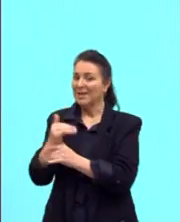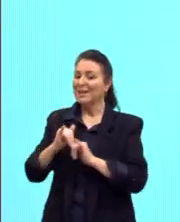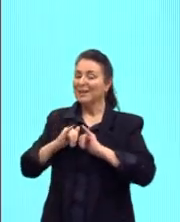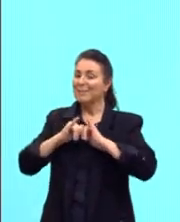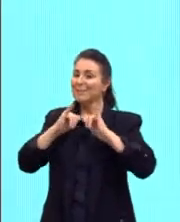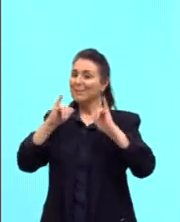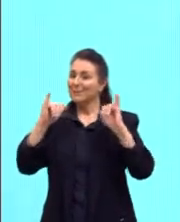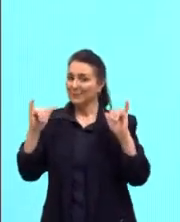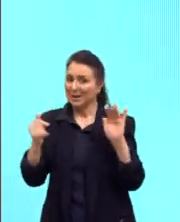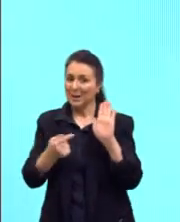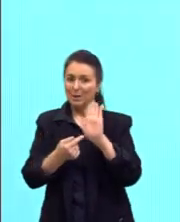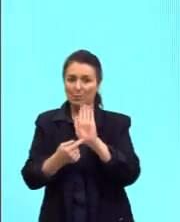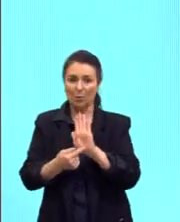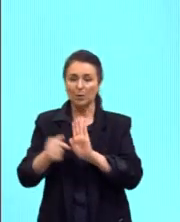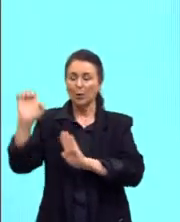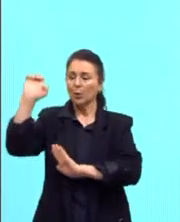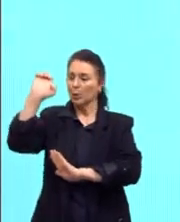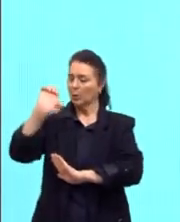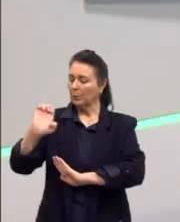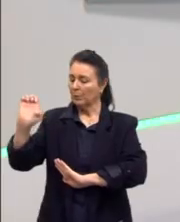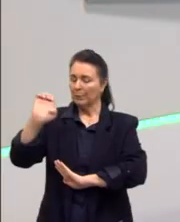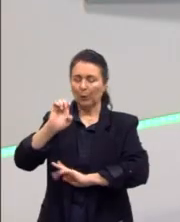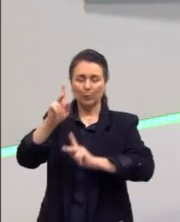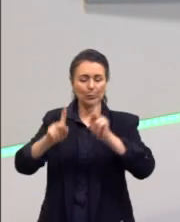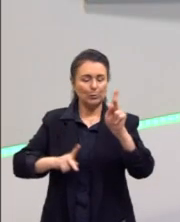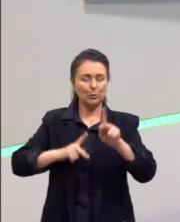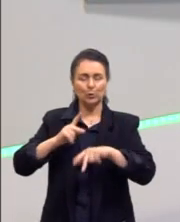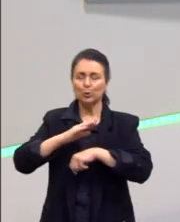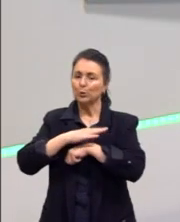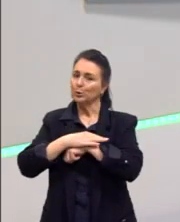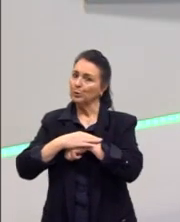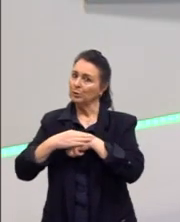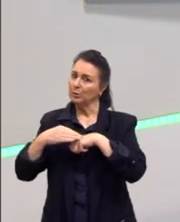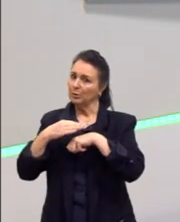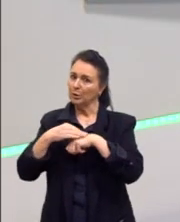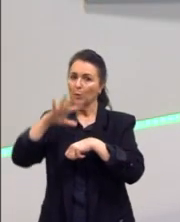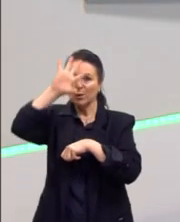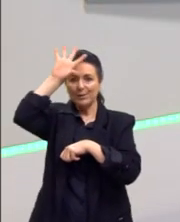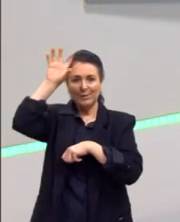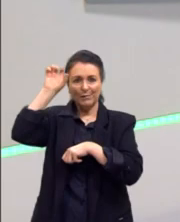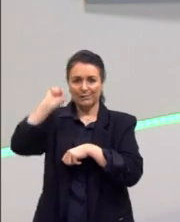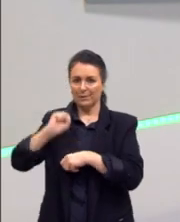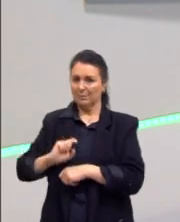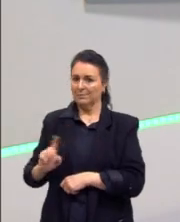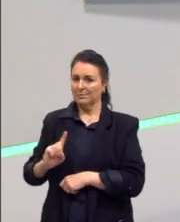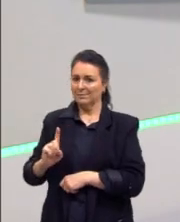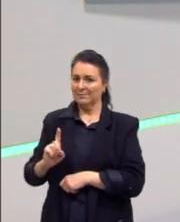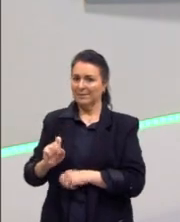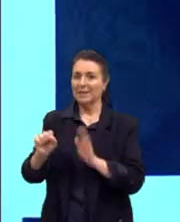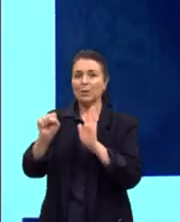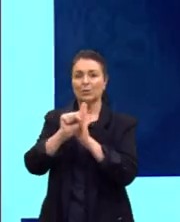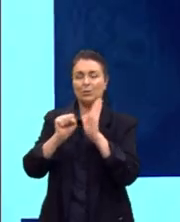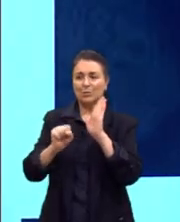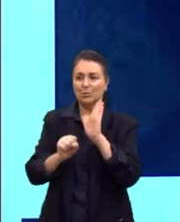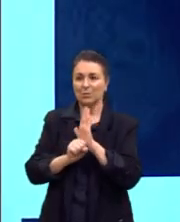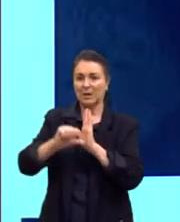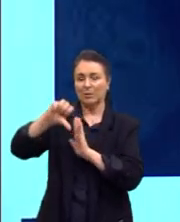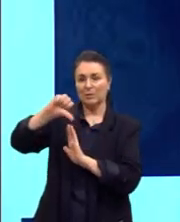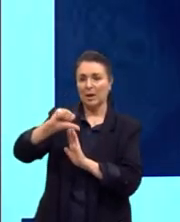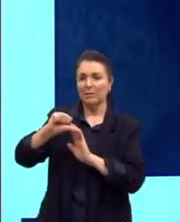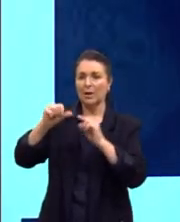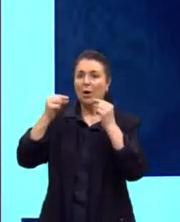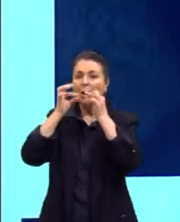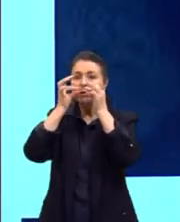eu coloquei aqui uma imagem para ilustrar um pouco isso que eles faziam no século XIX de ficar medindo